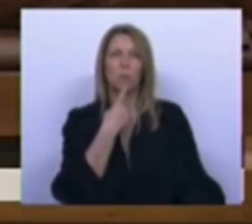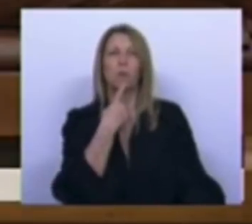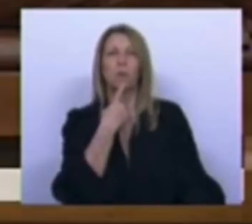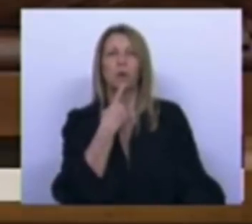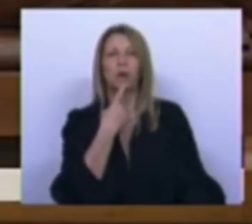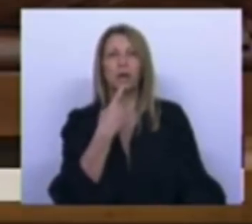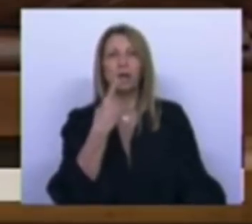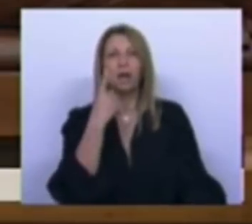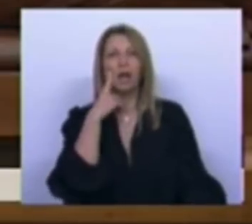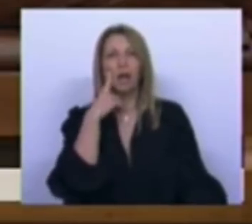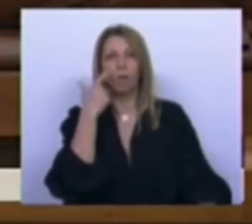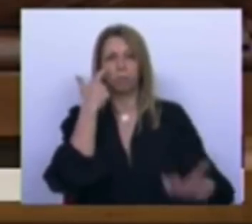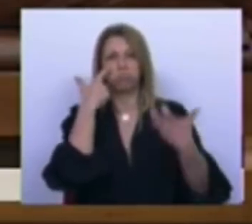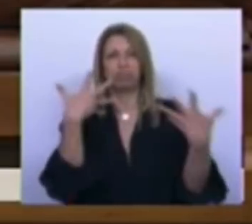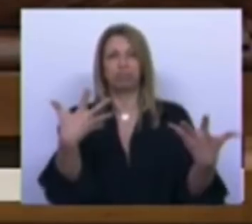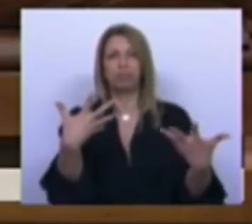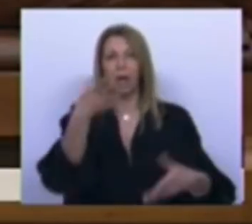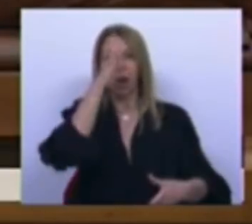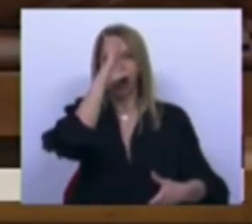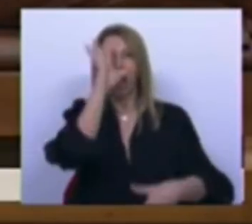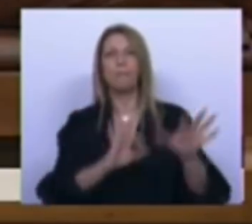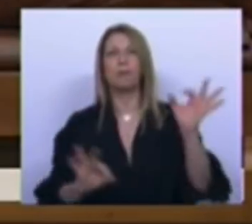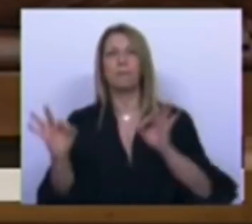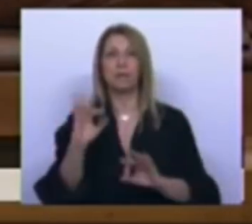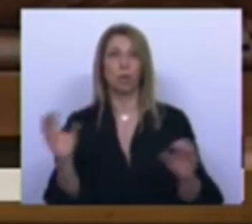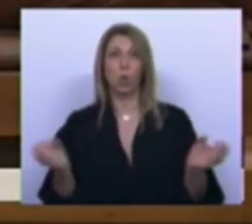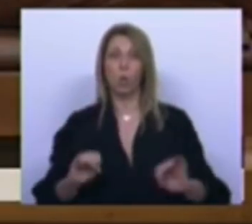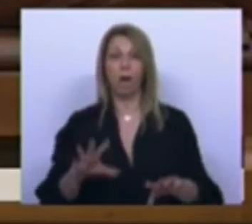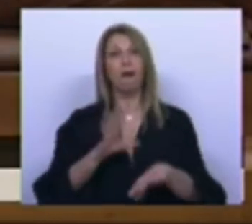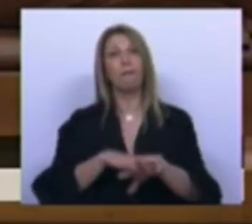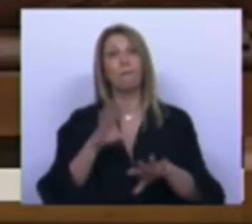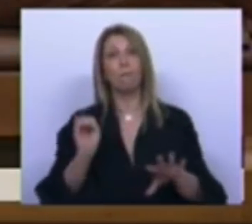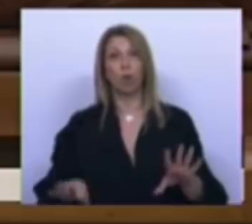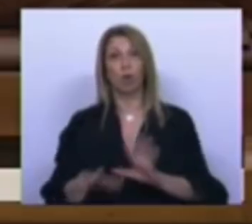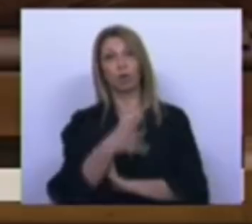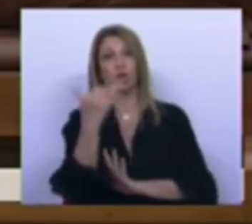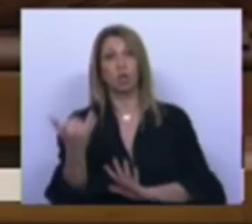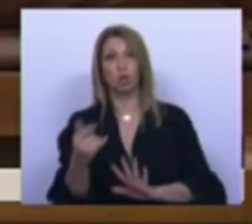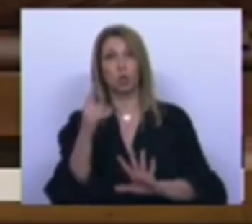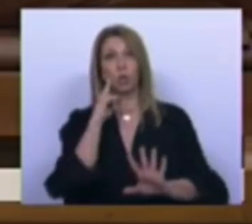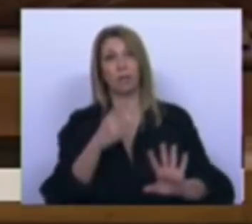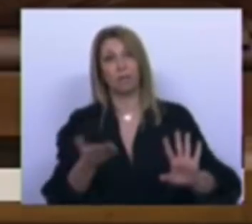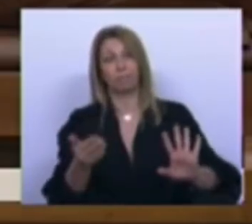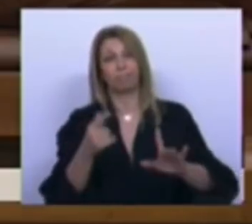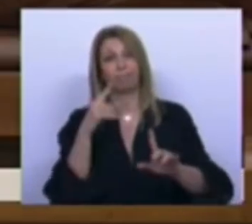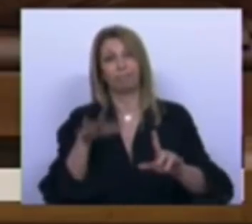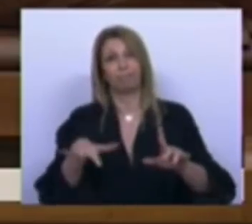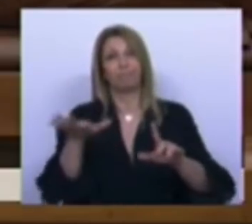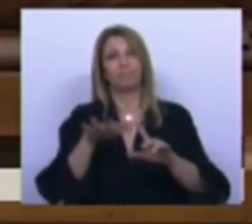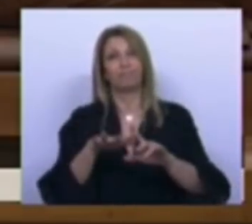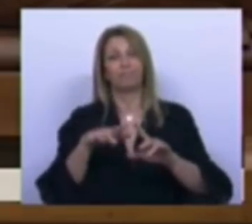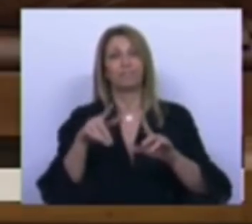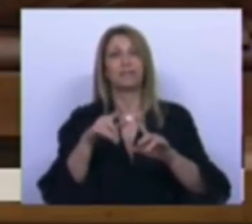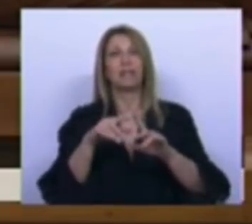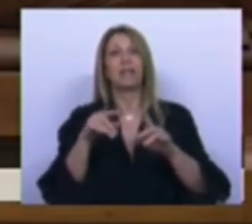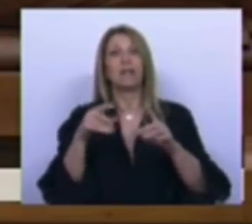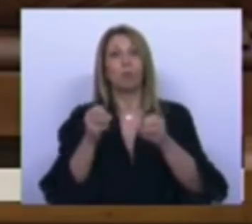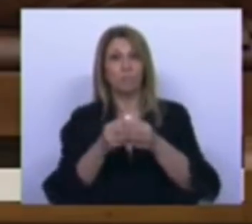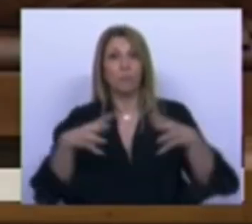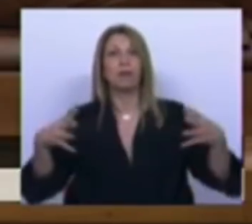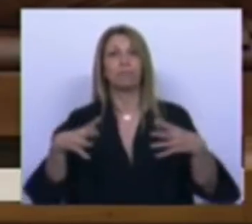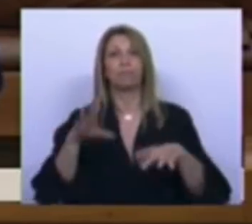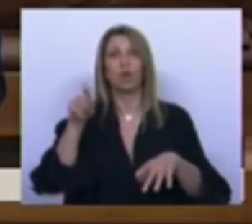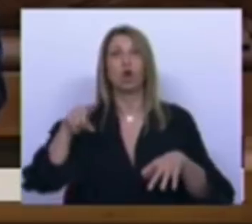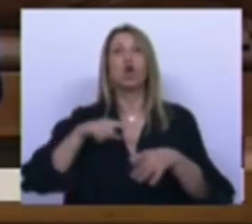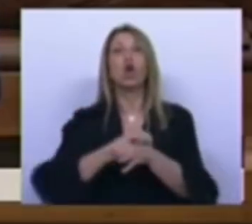preparação para esta segunda falta de Covid. Mas, se podemos chamar-lhe segunda vaga, há um dado